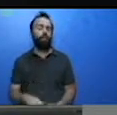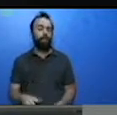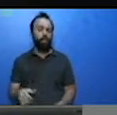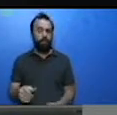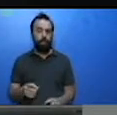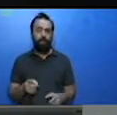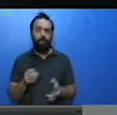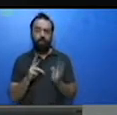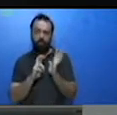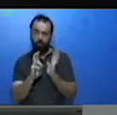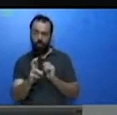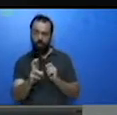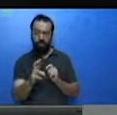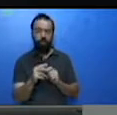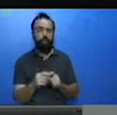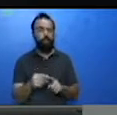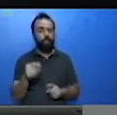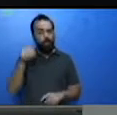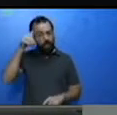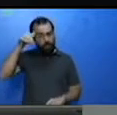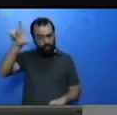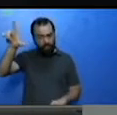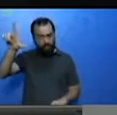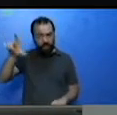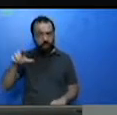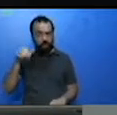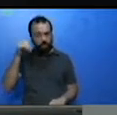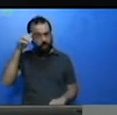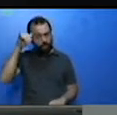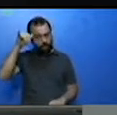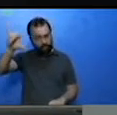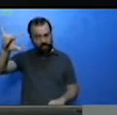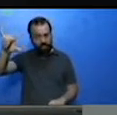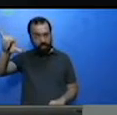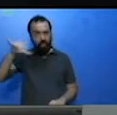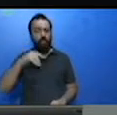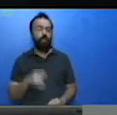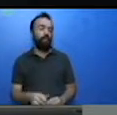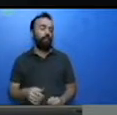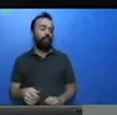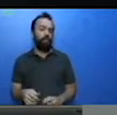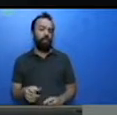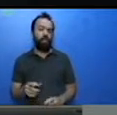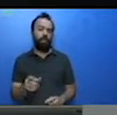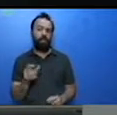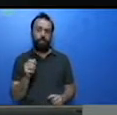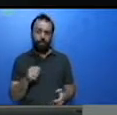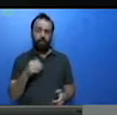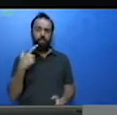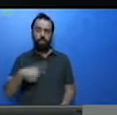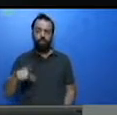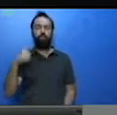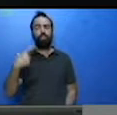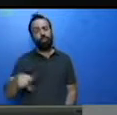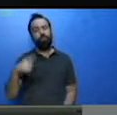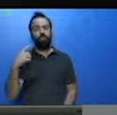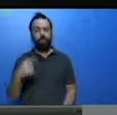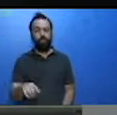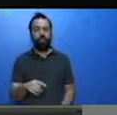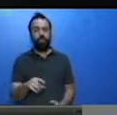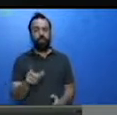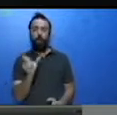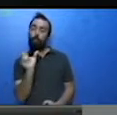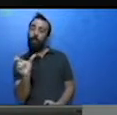Agora vamos passar para o texto sobre a leitura, uma história que os indígenas brasileiros